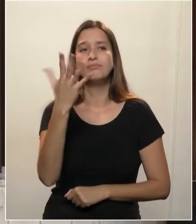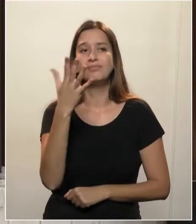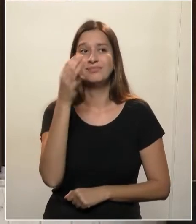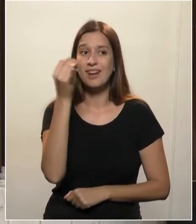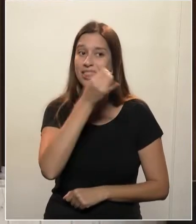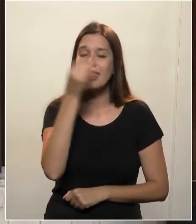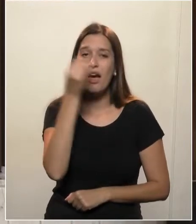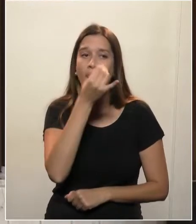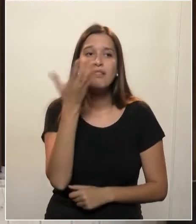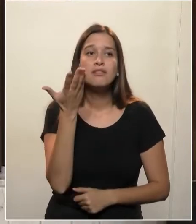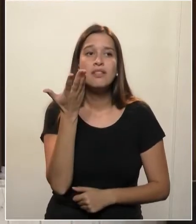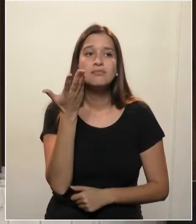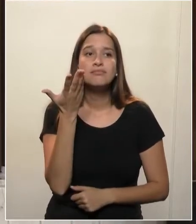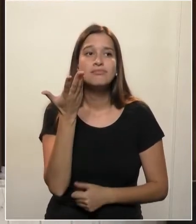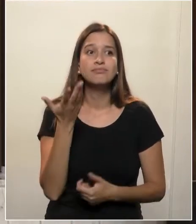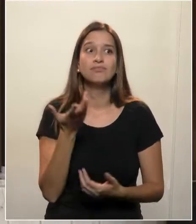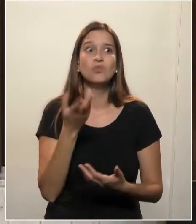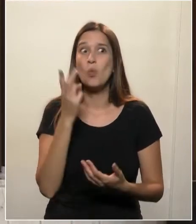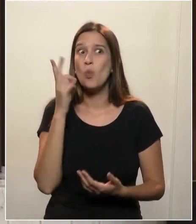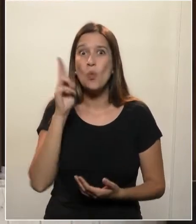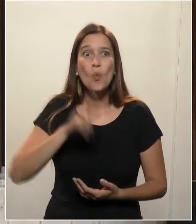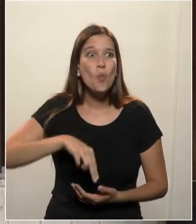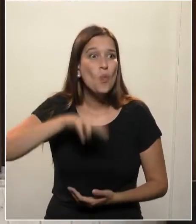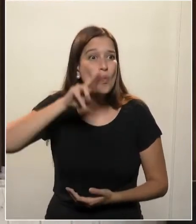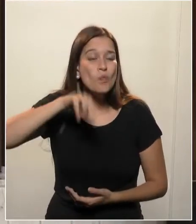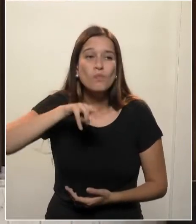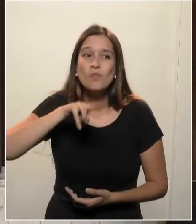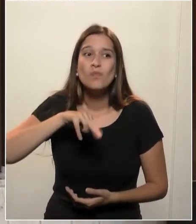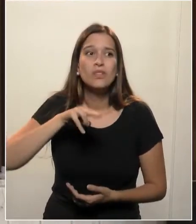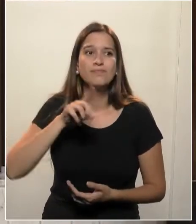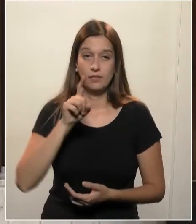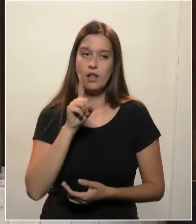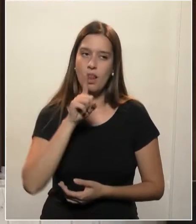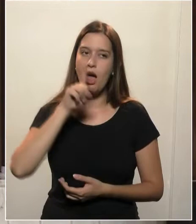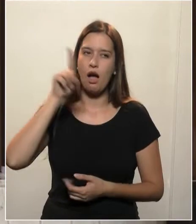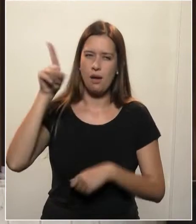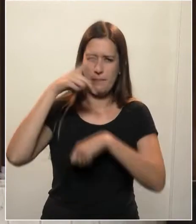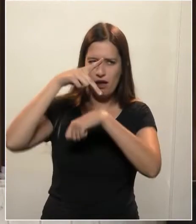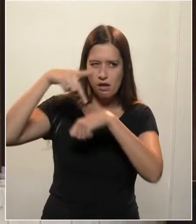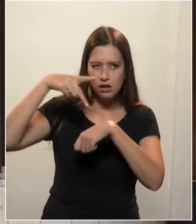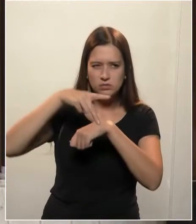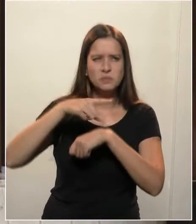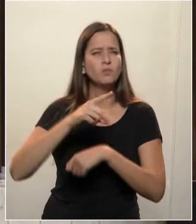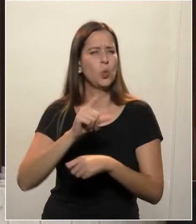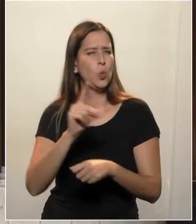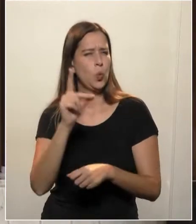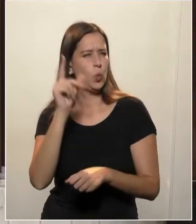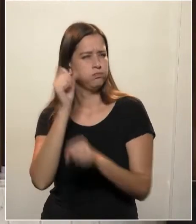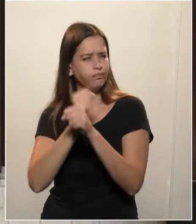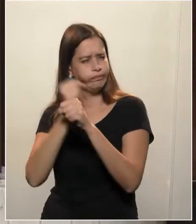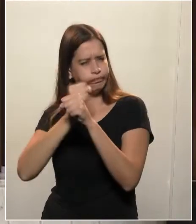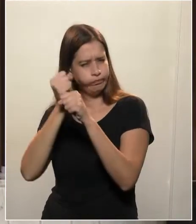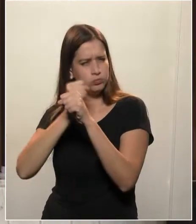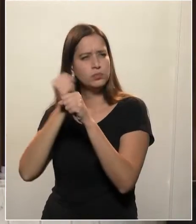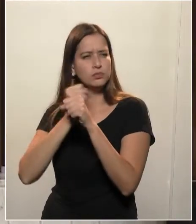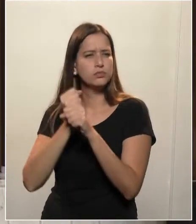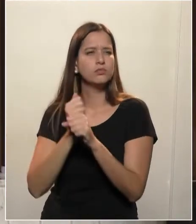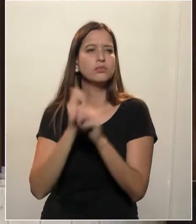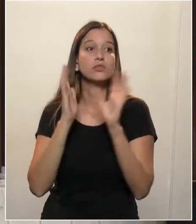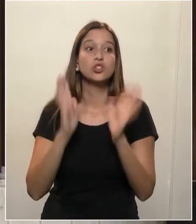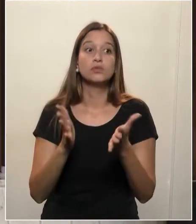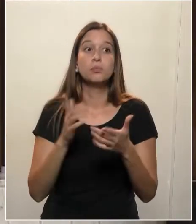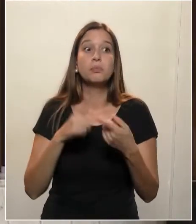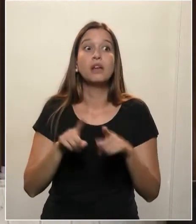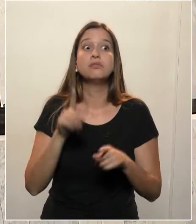Nunca, apesar de ser um país milenar, a Itália nunca viveu uma situação